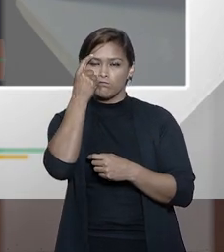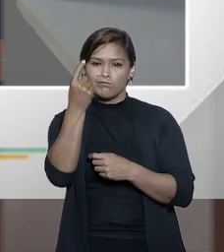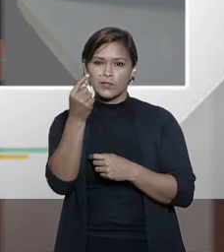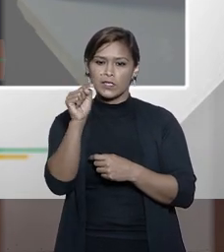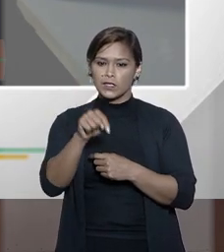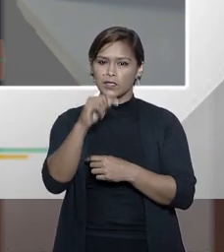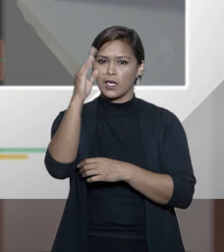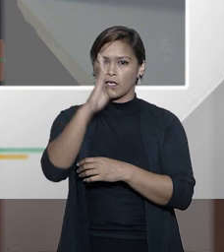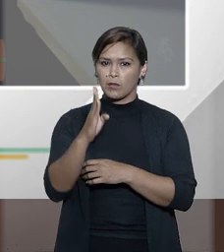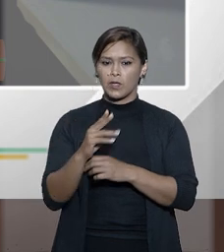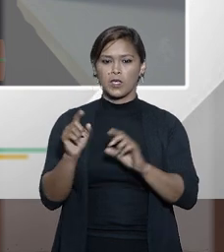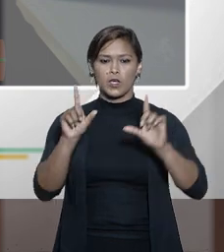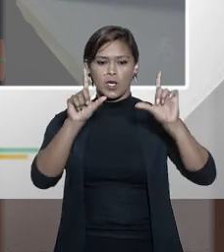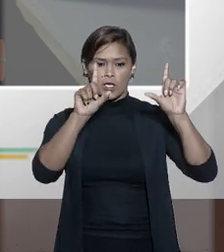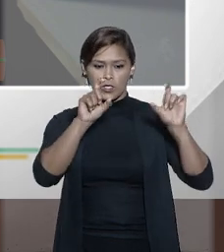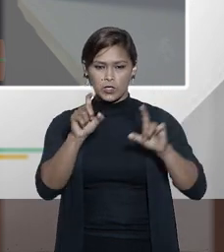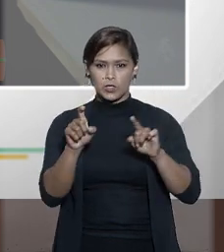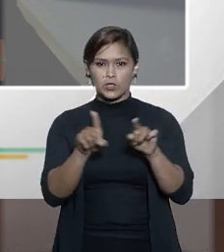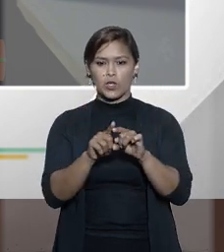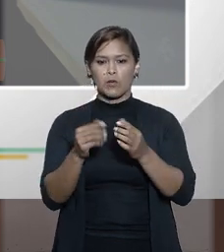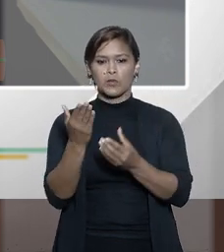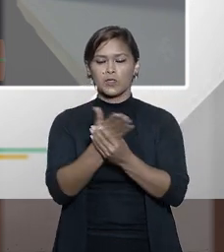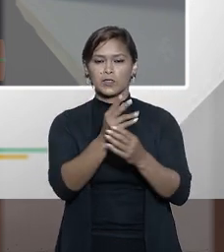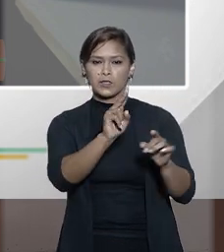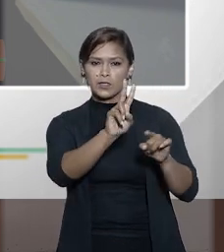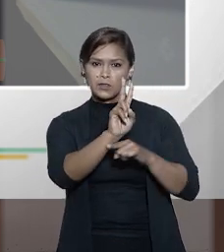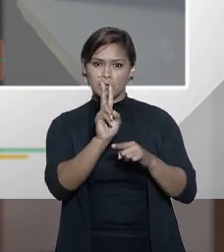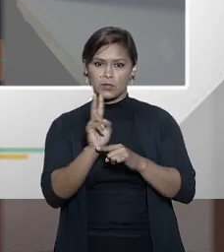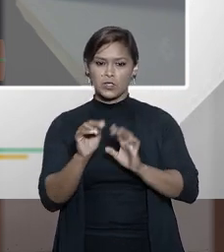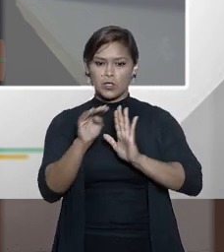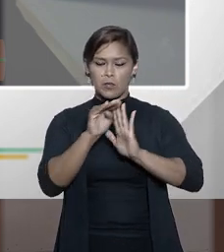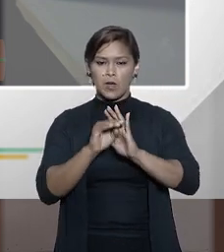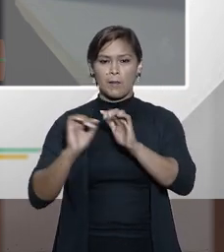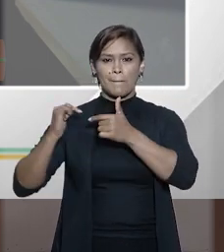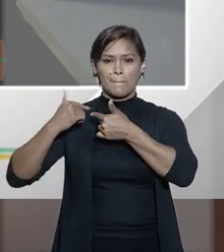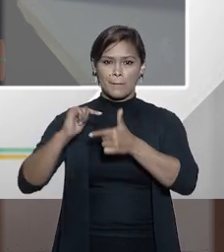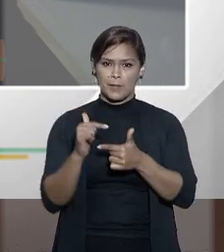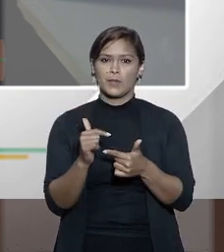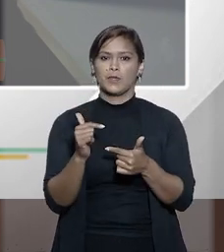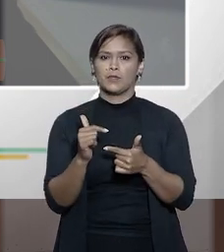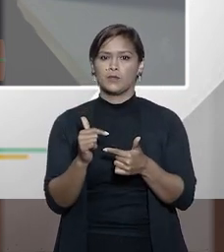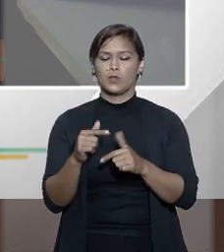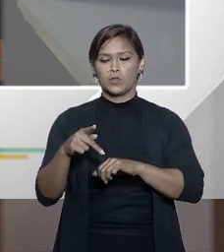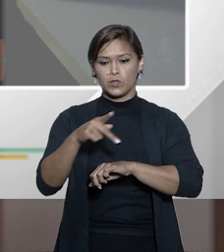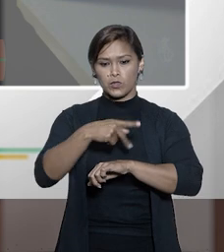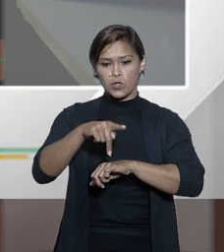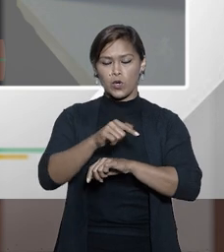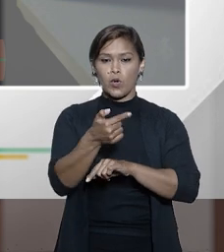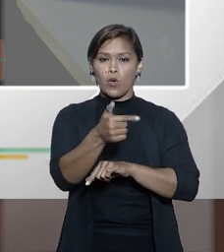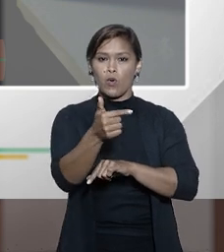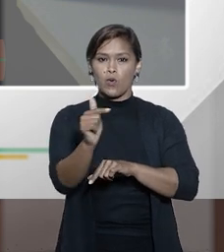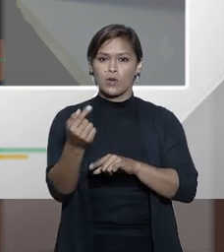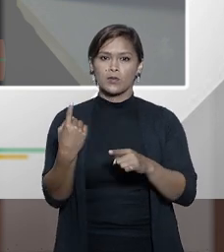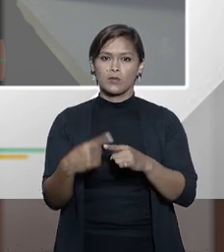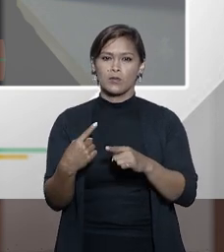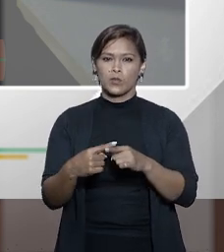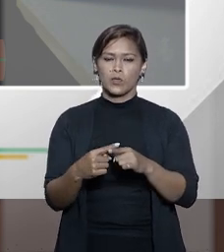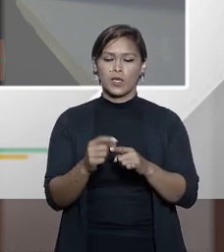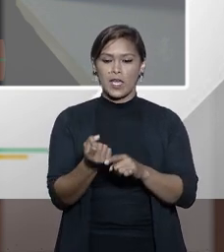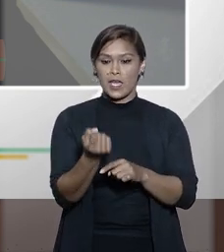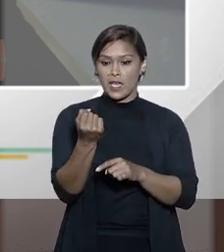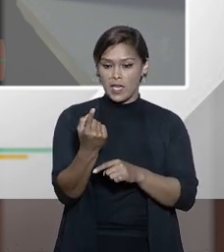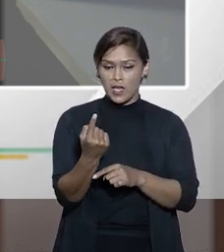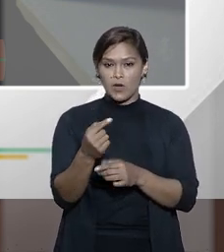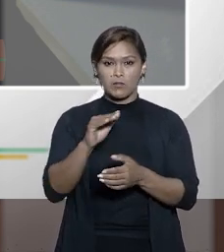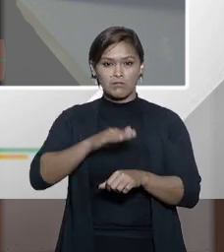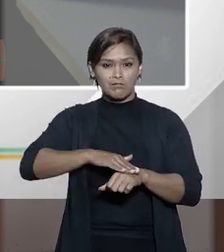sobre esse tópico das medidas cautelares patrimoniais no exterior porque é um